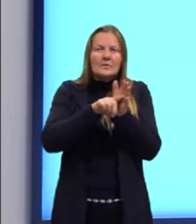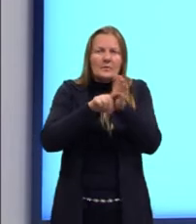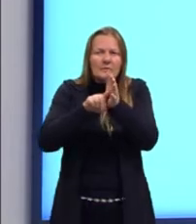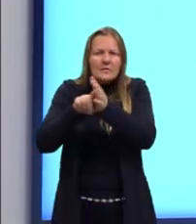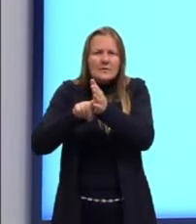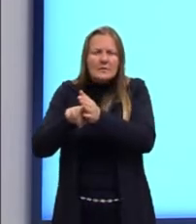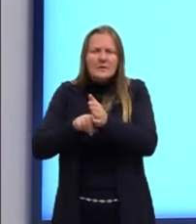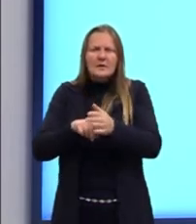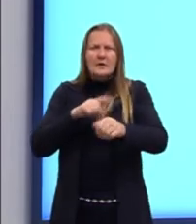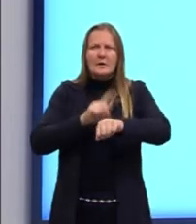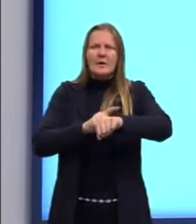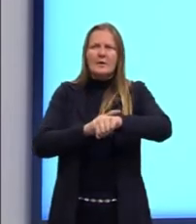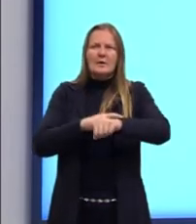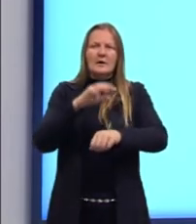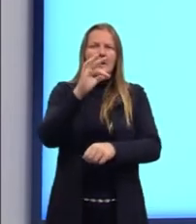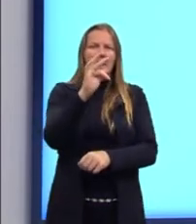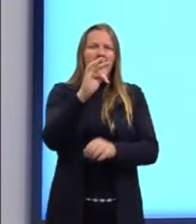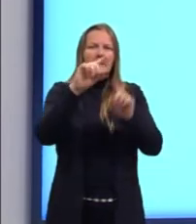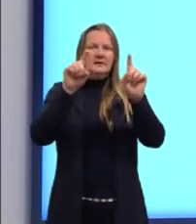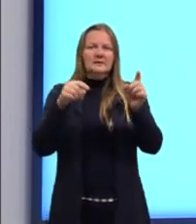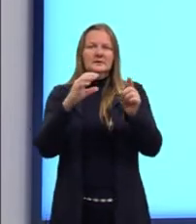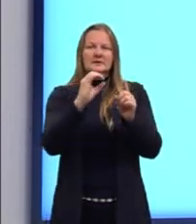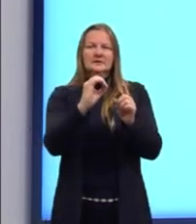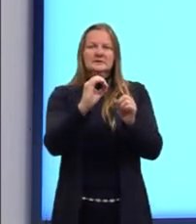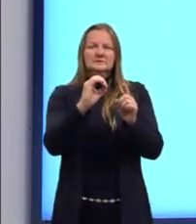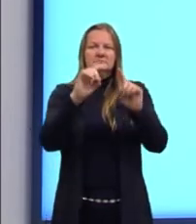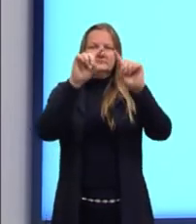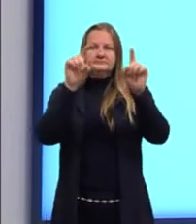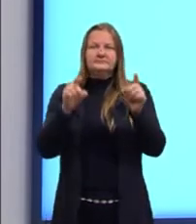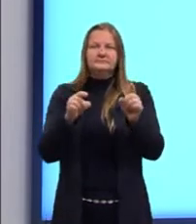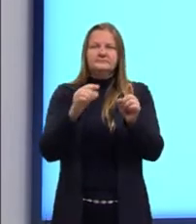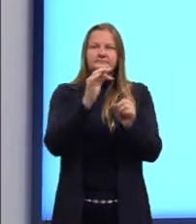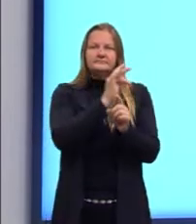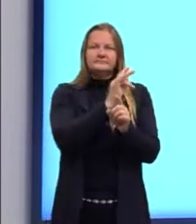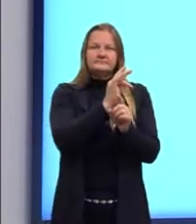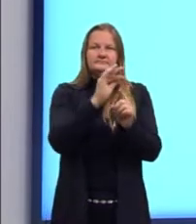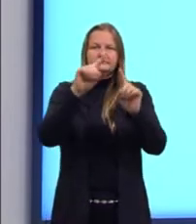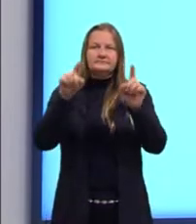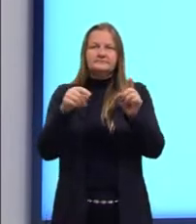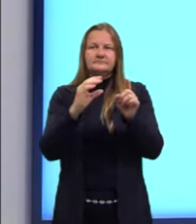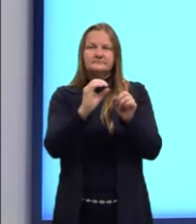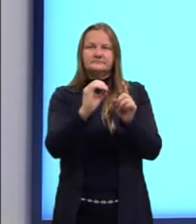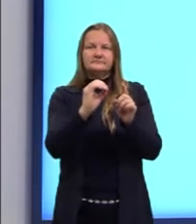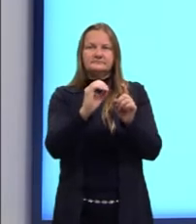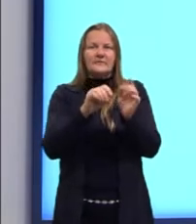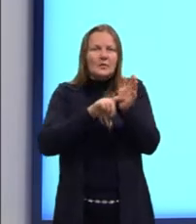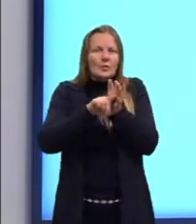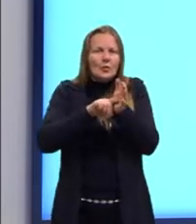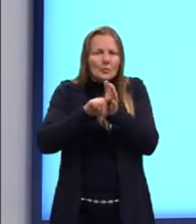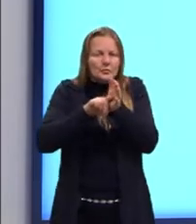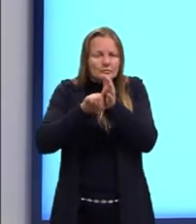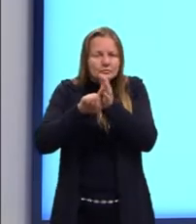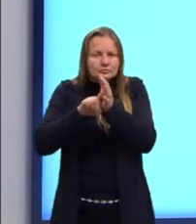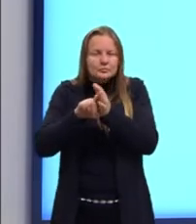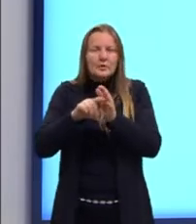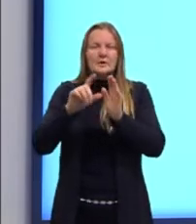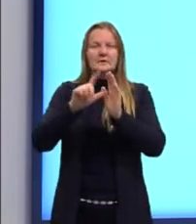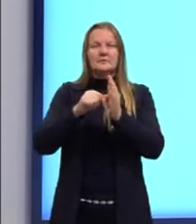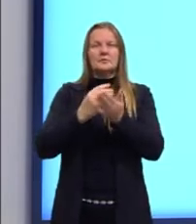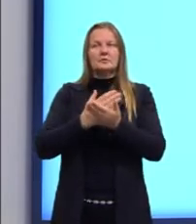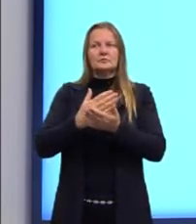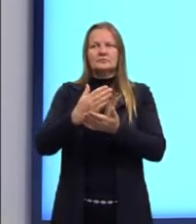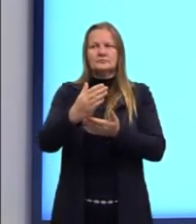e esse momento eu vou chamar de F de 0. No momento 0 eu comecei a fazer essa análise. E aí sim vai decorrer o tempo.